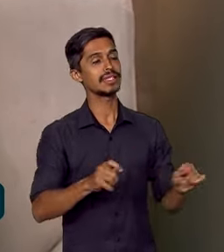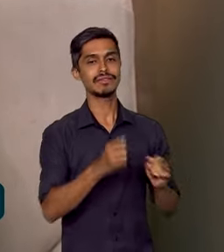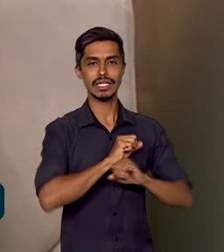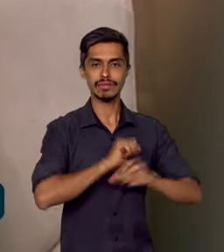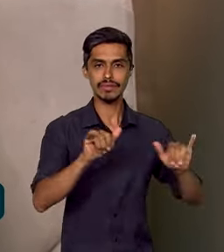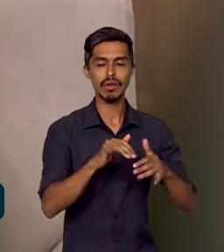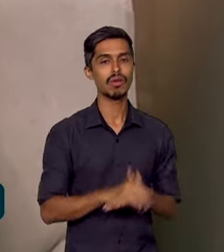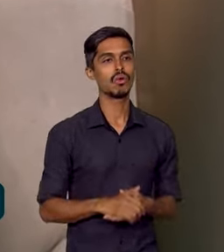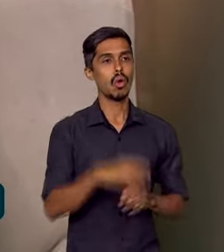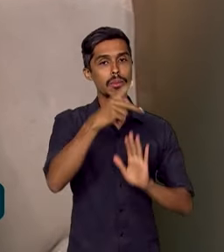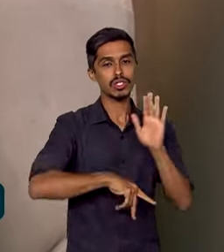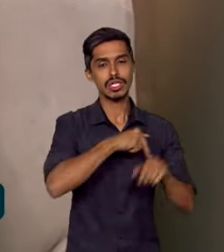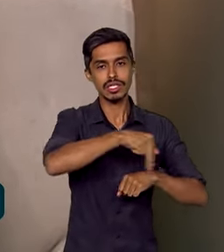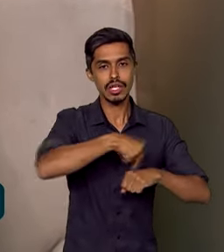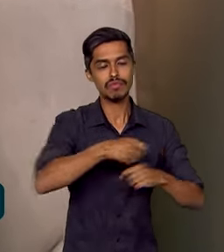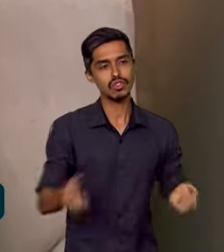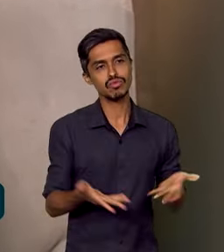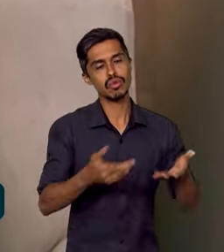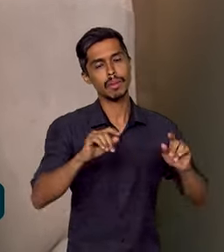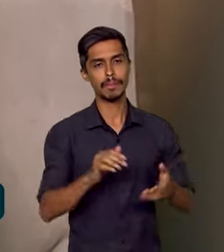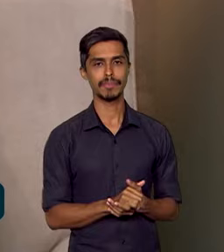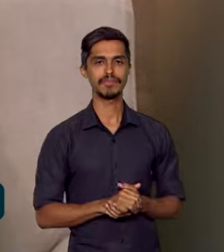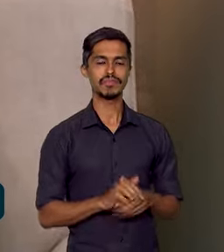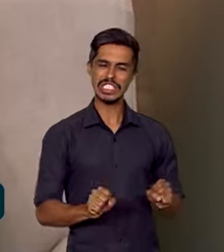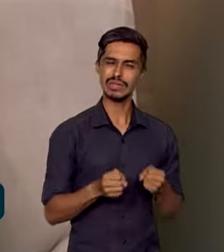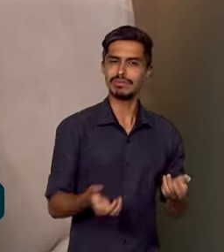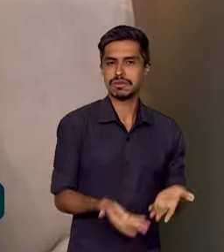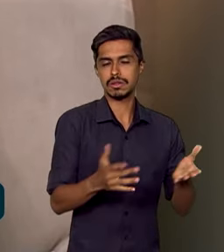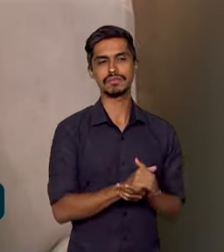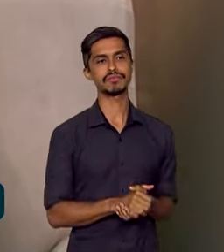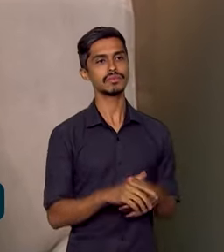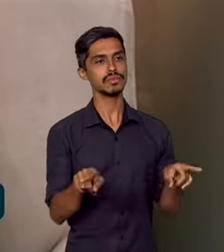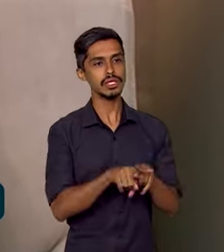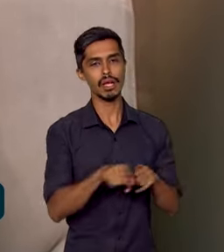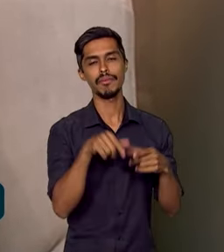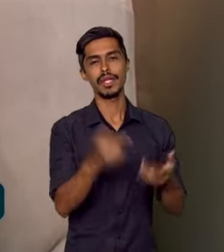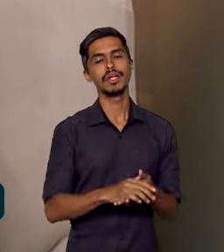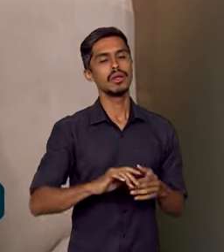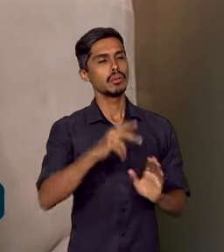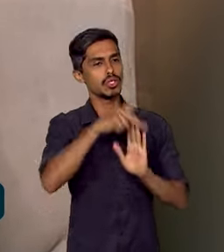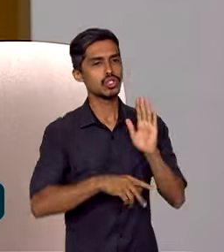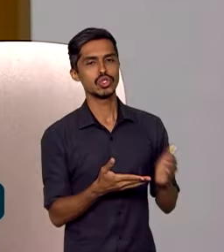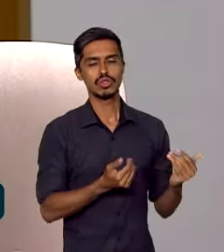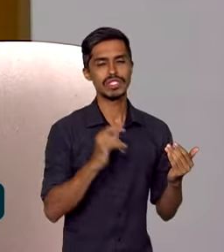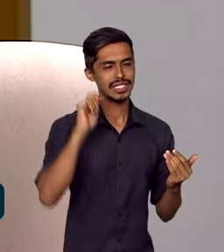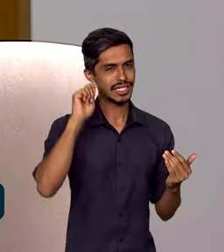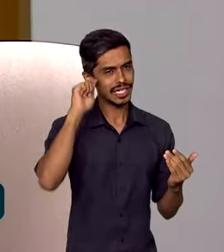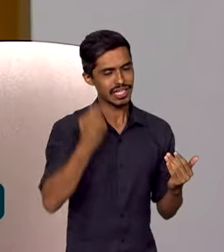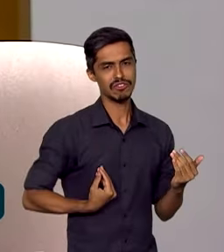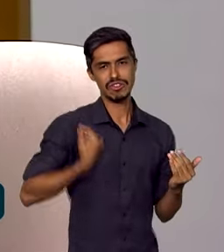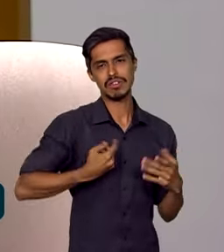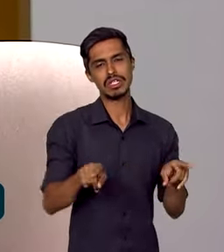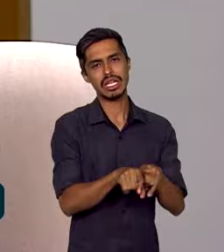o Programa Nacional de Ações Afirmativas, a gente vai lançar o Plano Juventude Negra Viva, a gente tem outras iniciativas